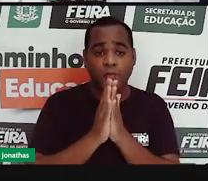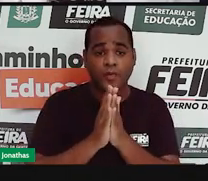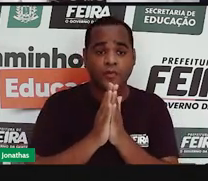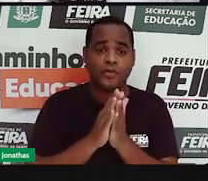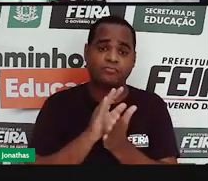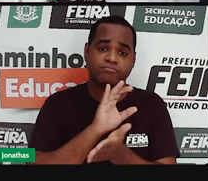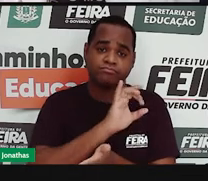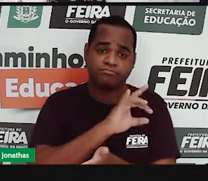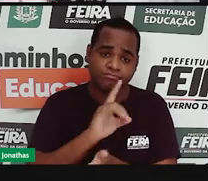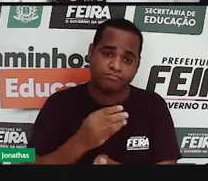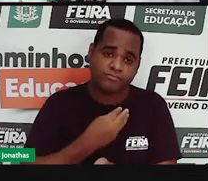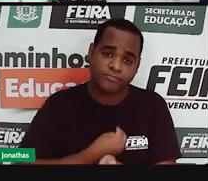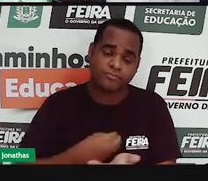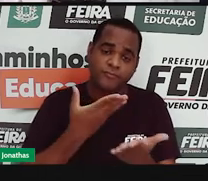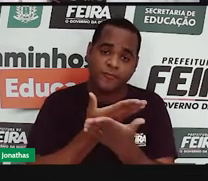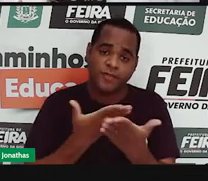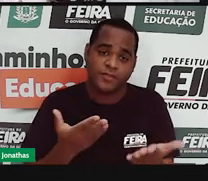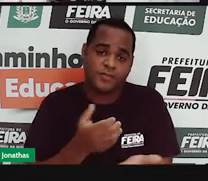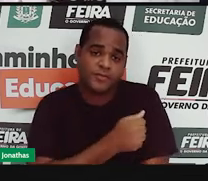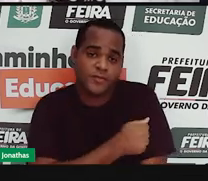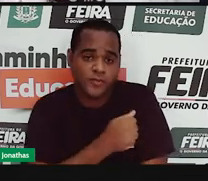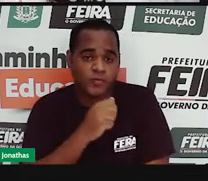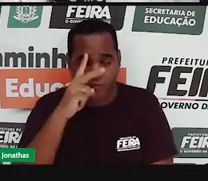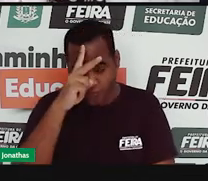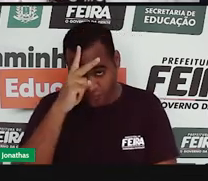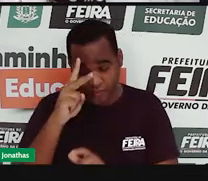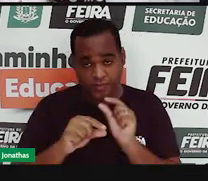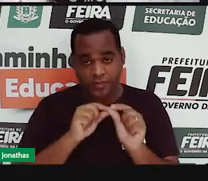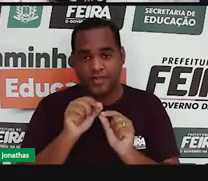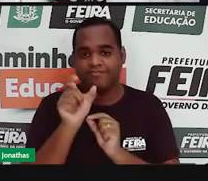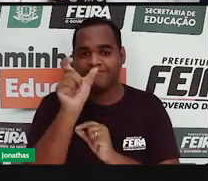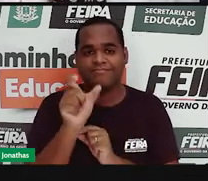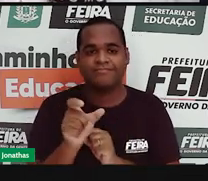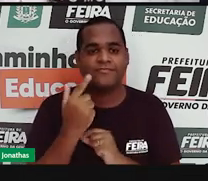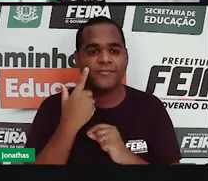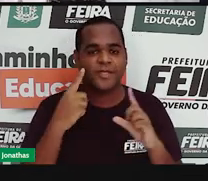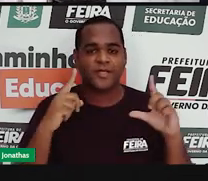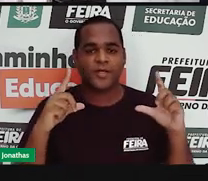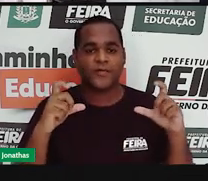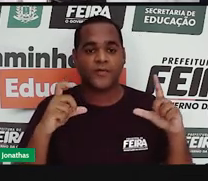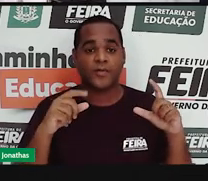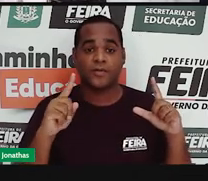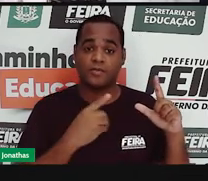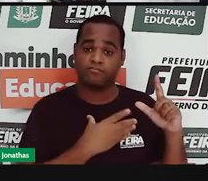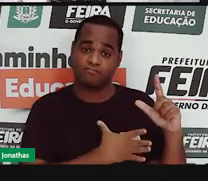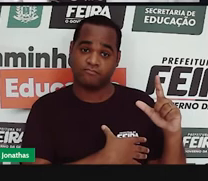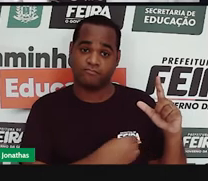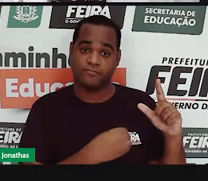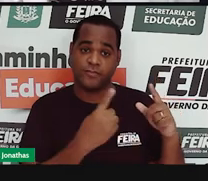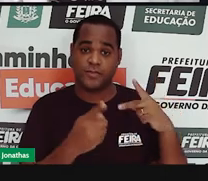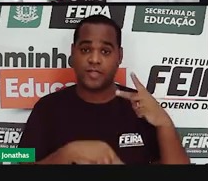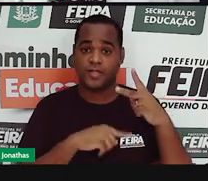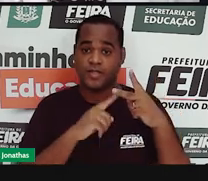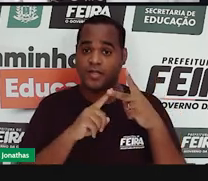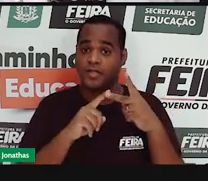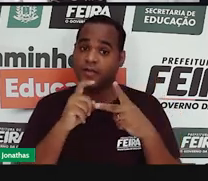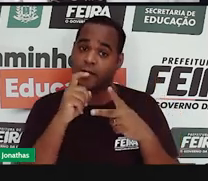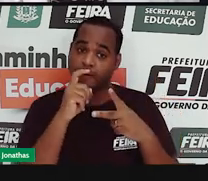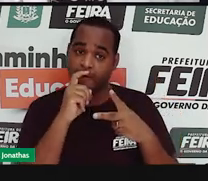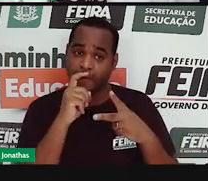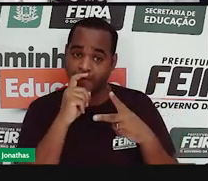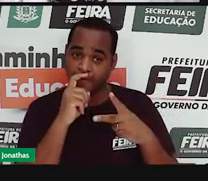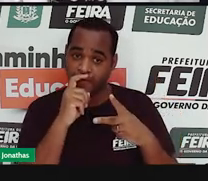entendam bem isso. Esse rapaz aqui é o filho. Esse aqui é o pai.